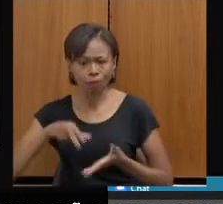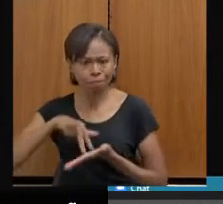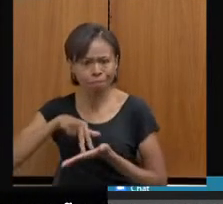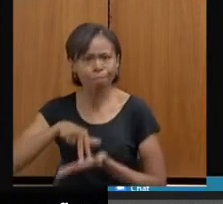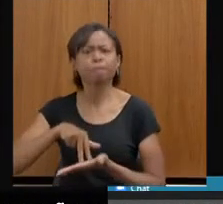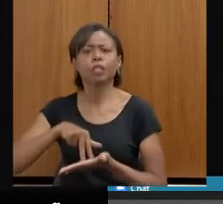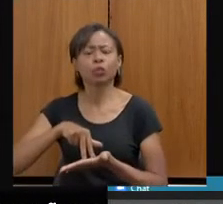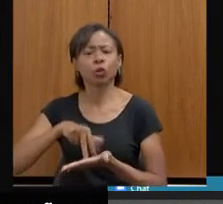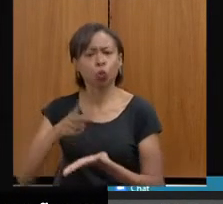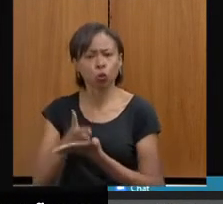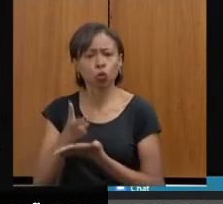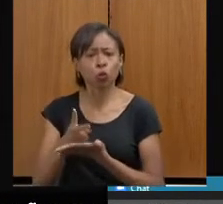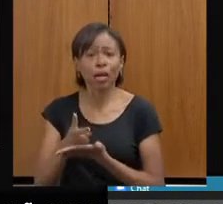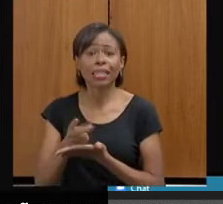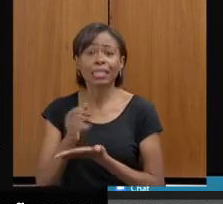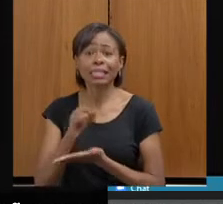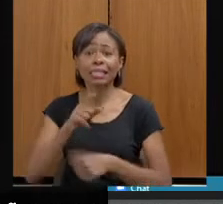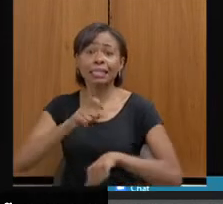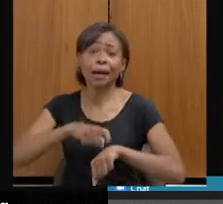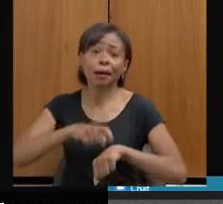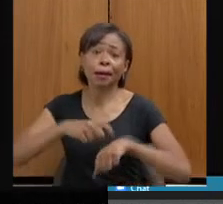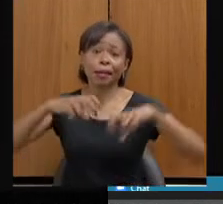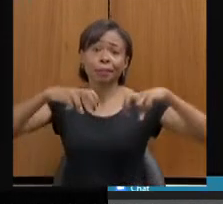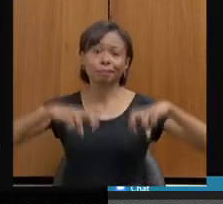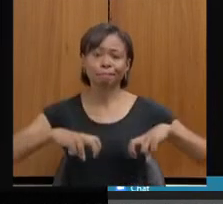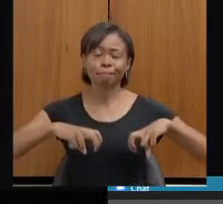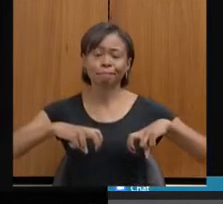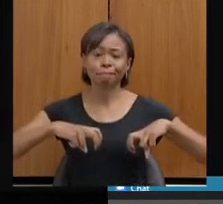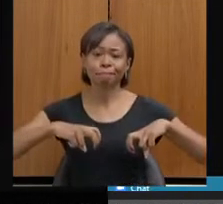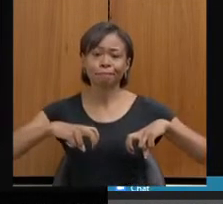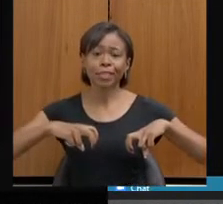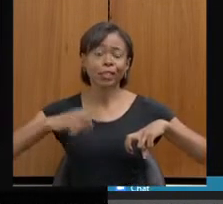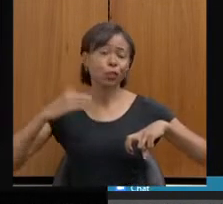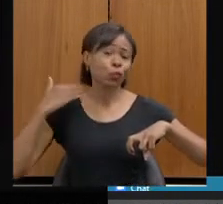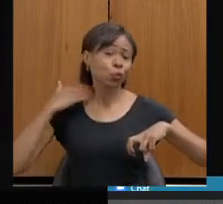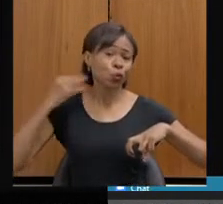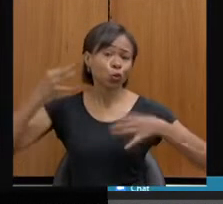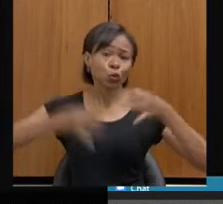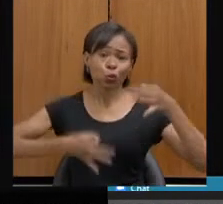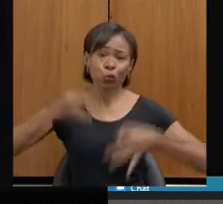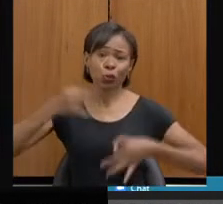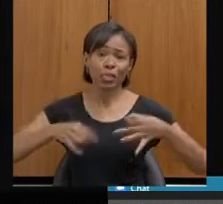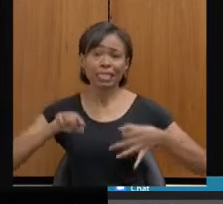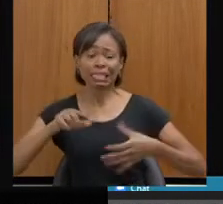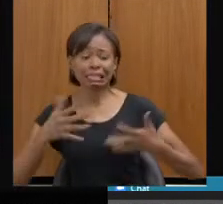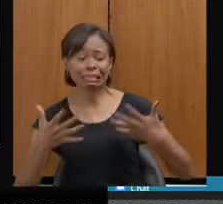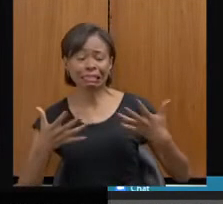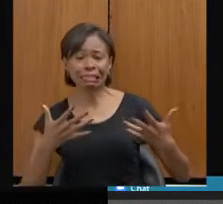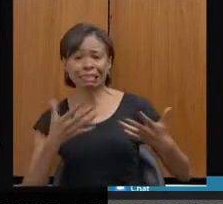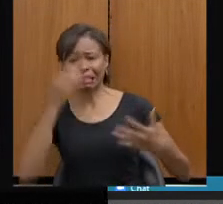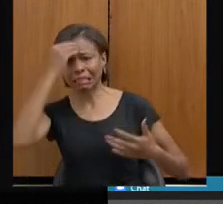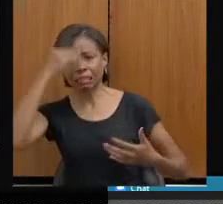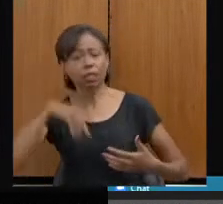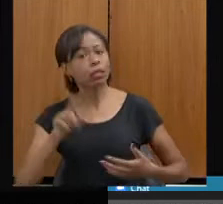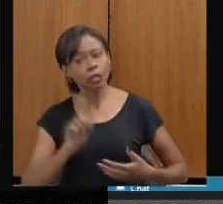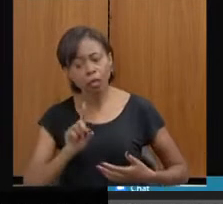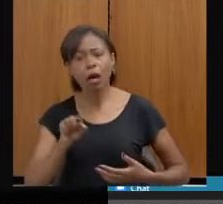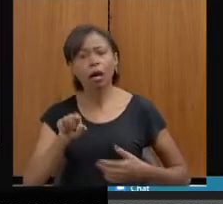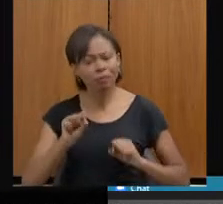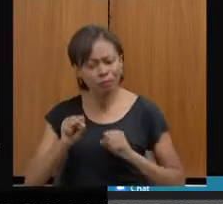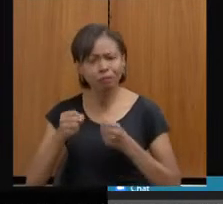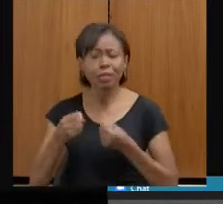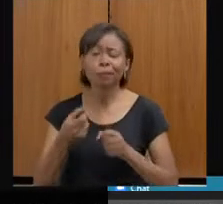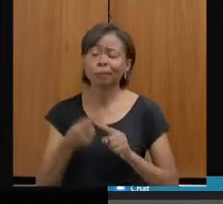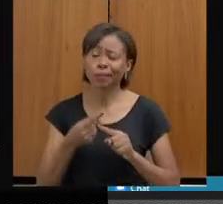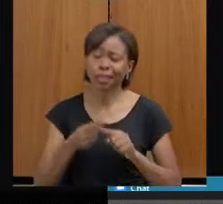que ela chega na frente do juiz, porque é tão comum chegar lá na frente do juiz e desistir do procedimento, e isso é tão nocivo, que